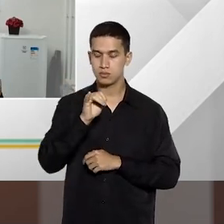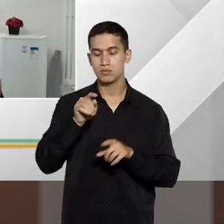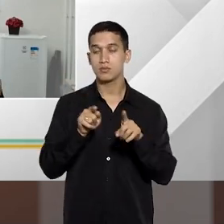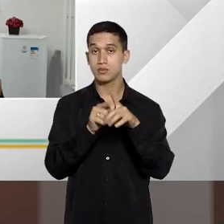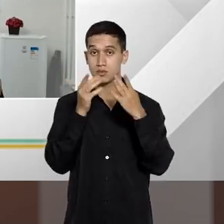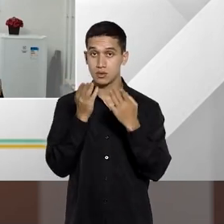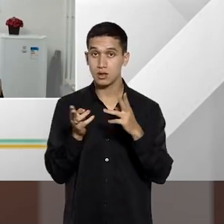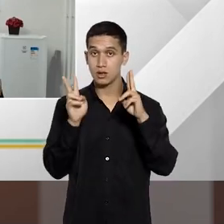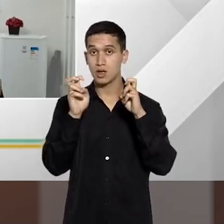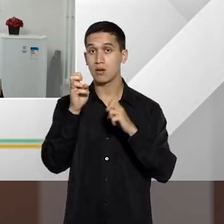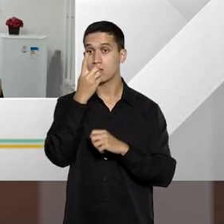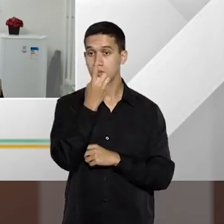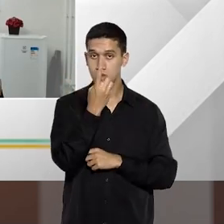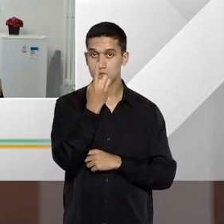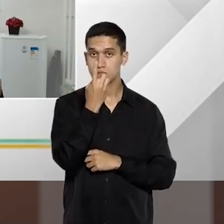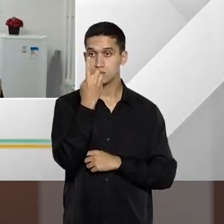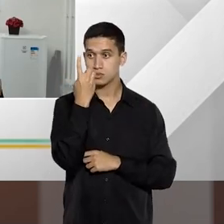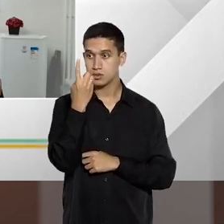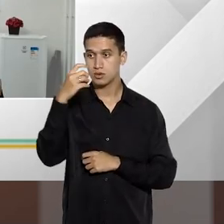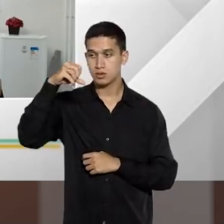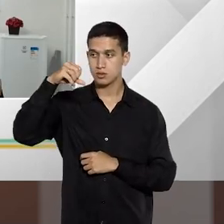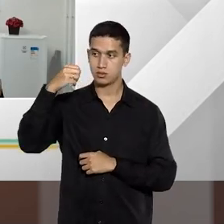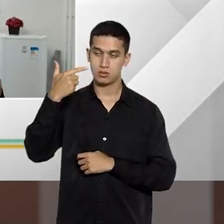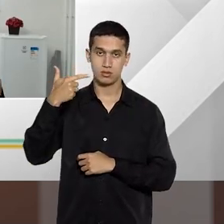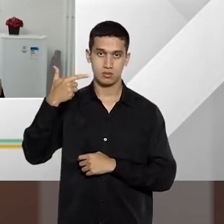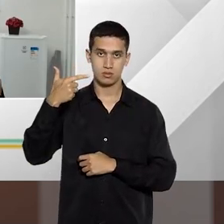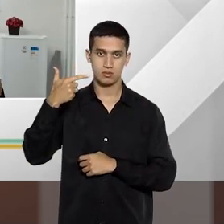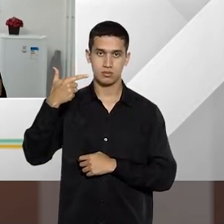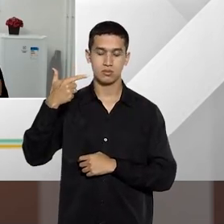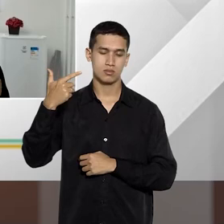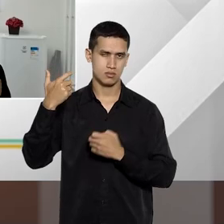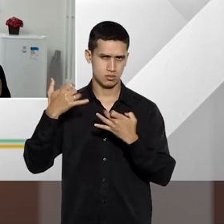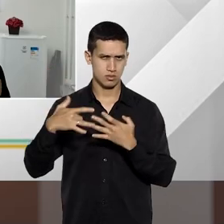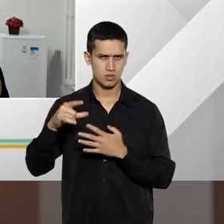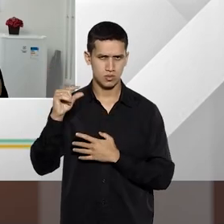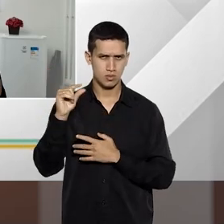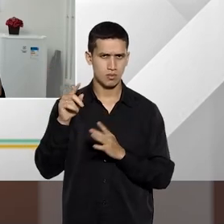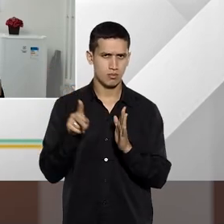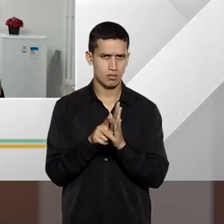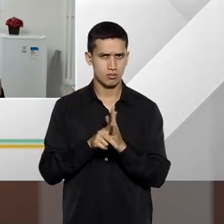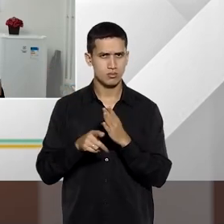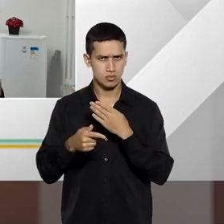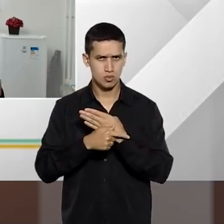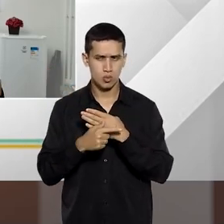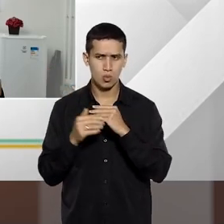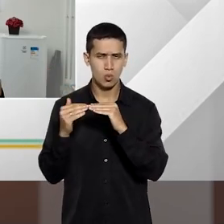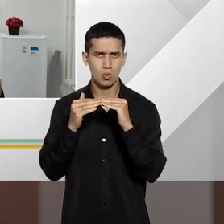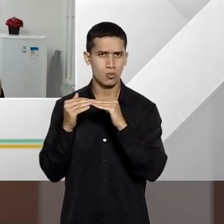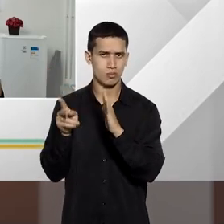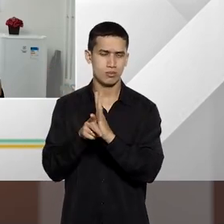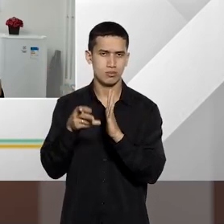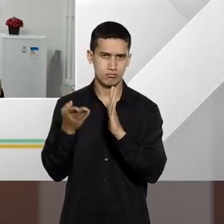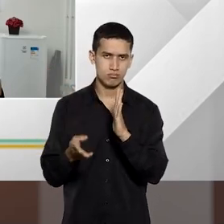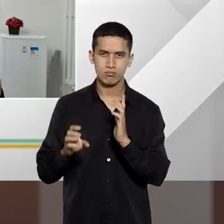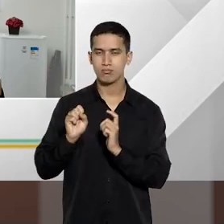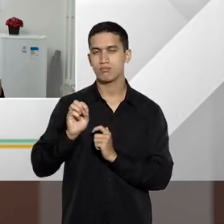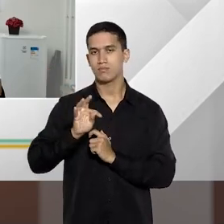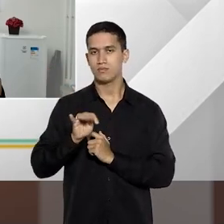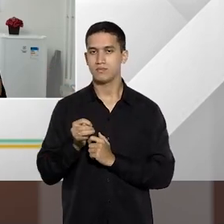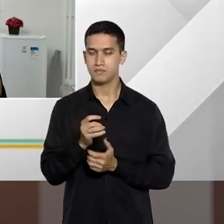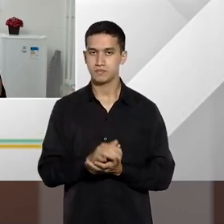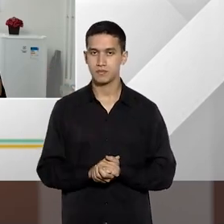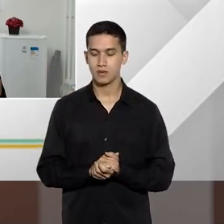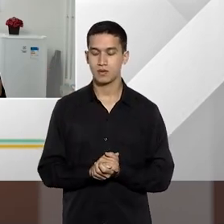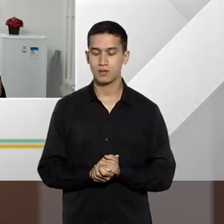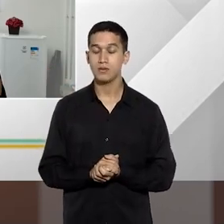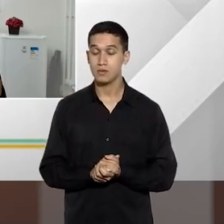1192? Falar um pouquinho desse papel uniformizador do STJ. Perdão.